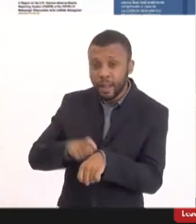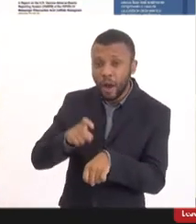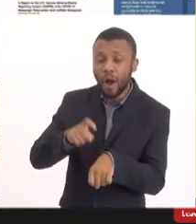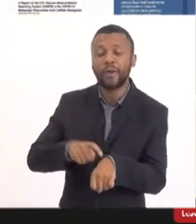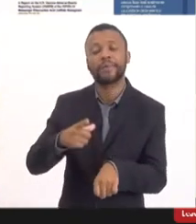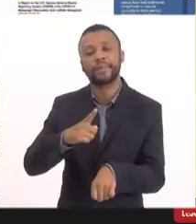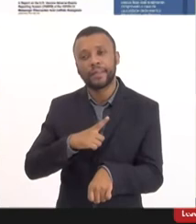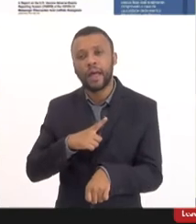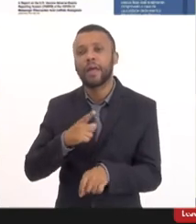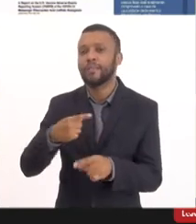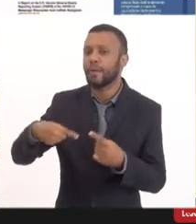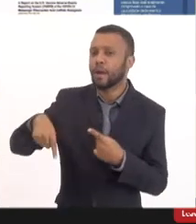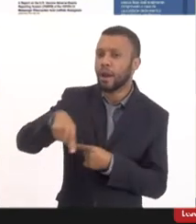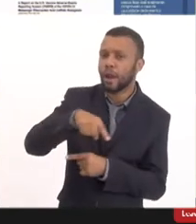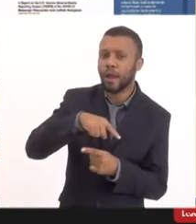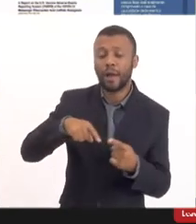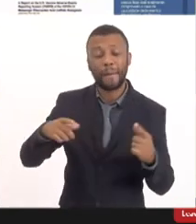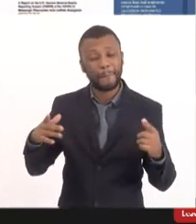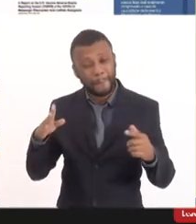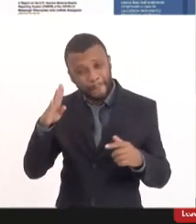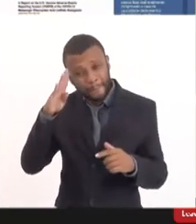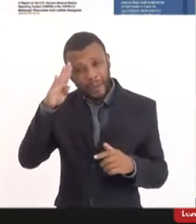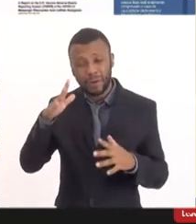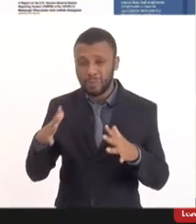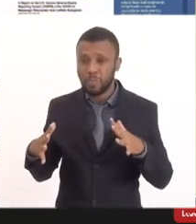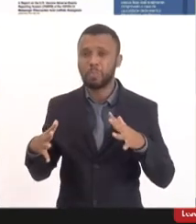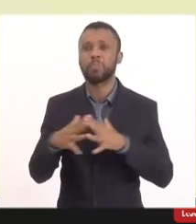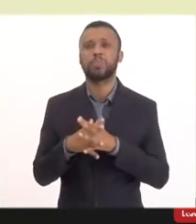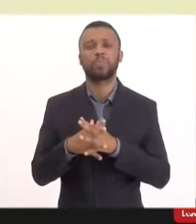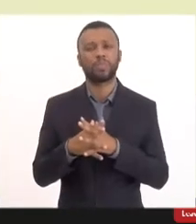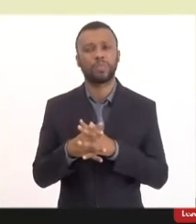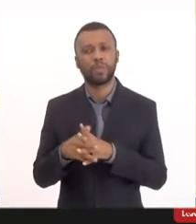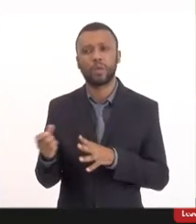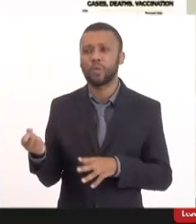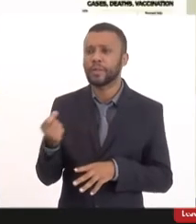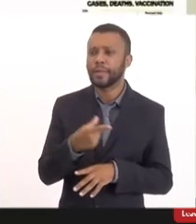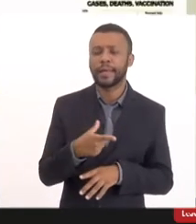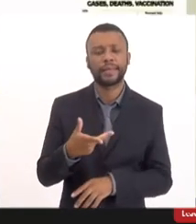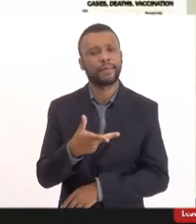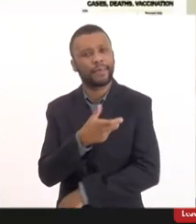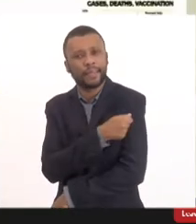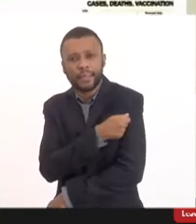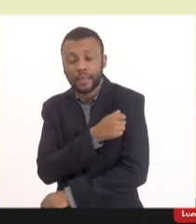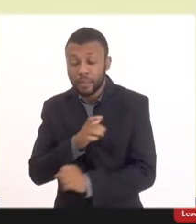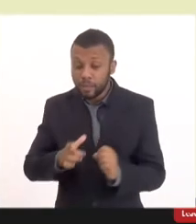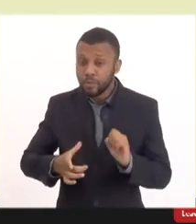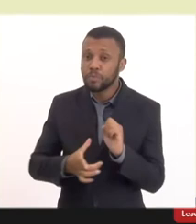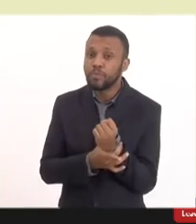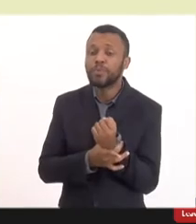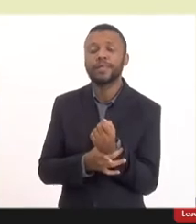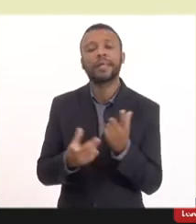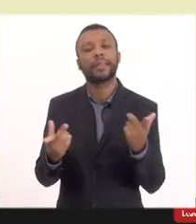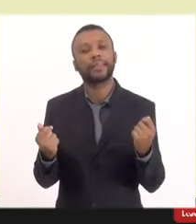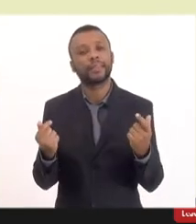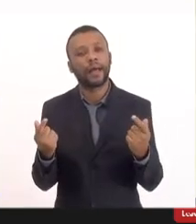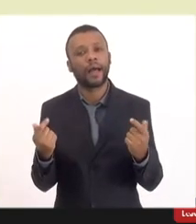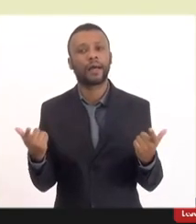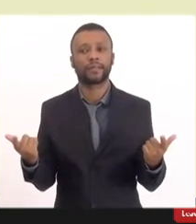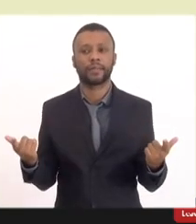vírus é muito mais robusto muito mais robusto inclusive do que essa vacinação que não te imuniza então aqui